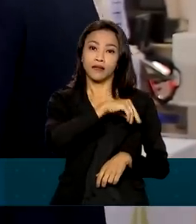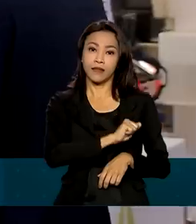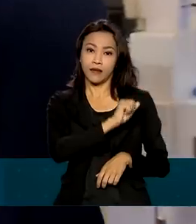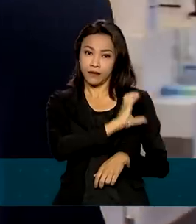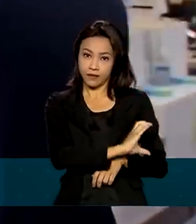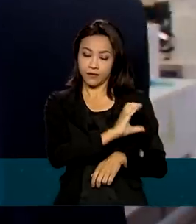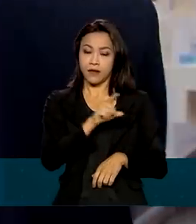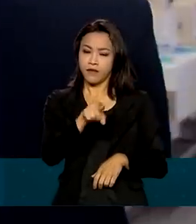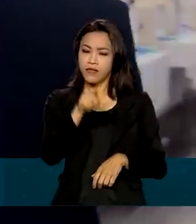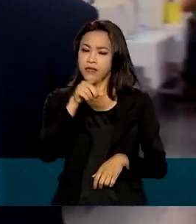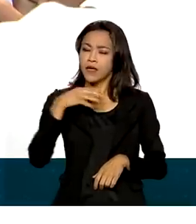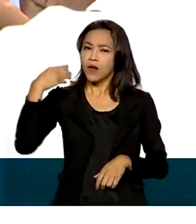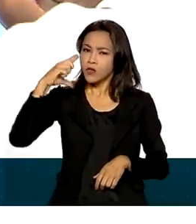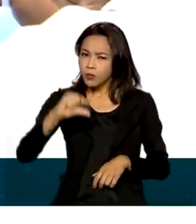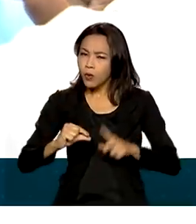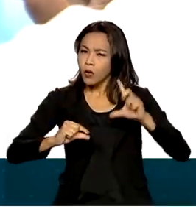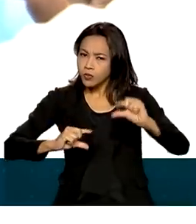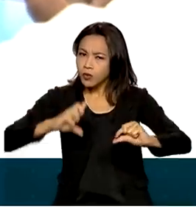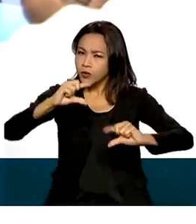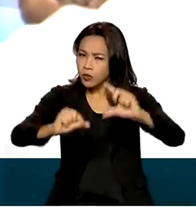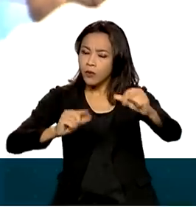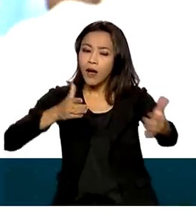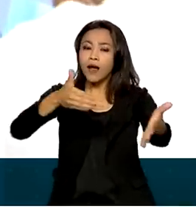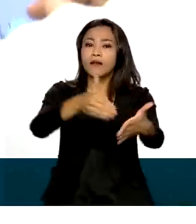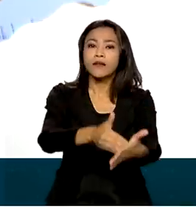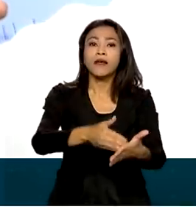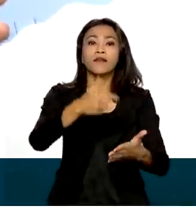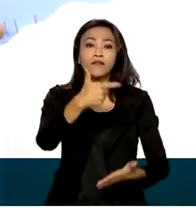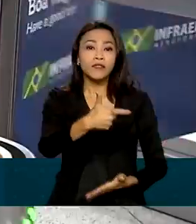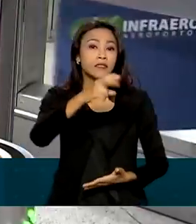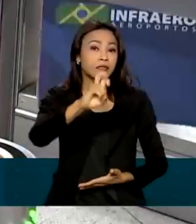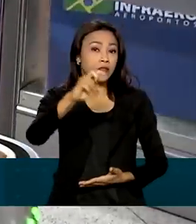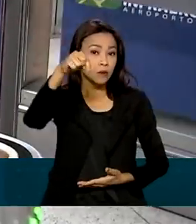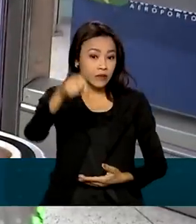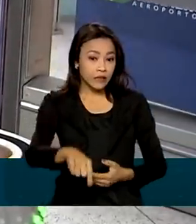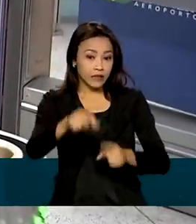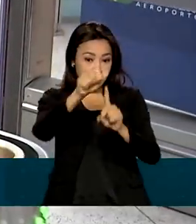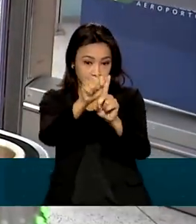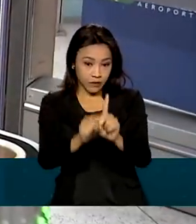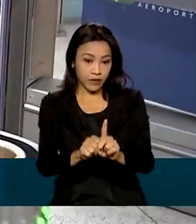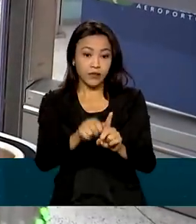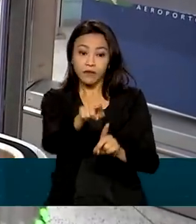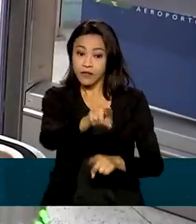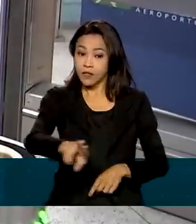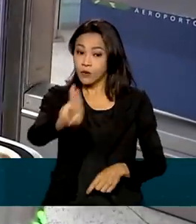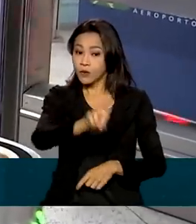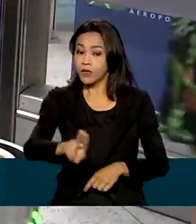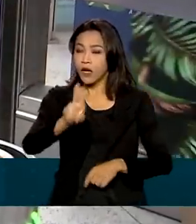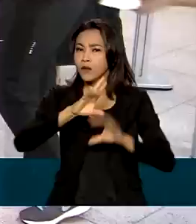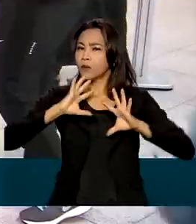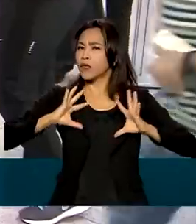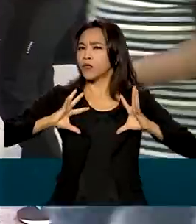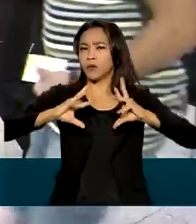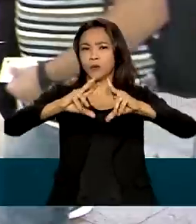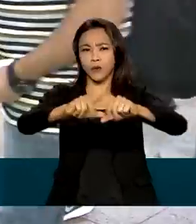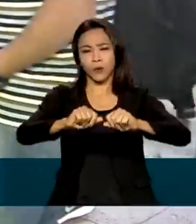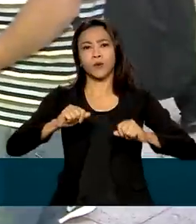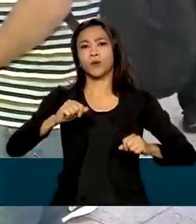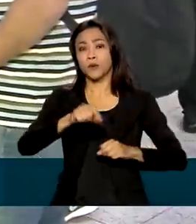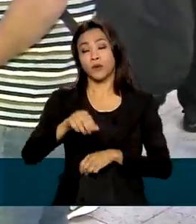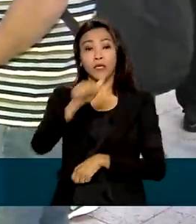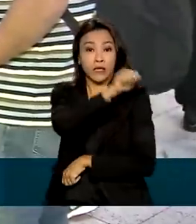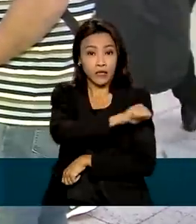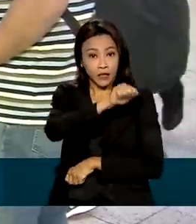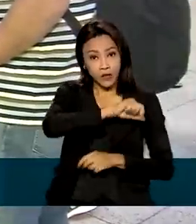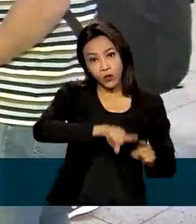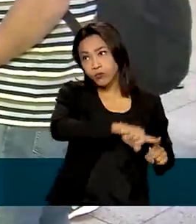ser feita de forma gradual e até o dia 25 deste mês vai poder ser usada em todos os passageiros da ponte aérea Rio-São Paulo,